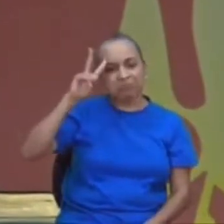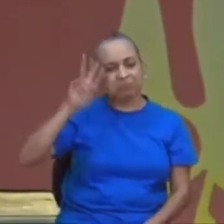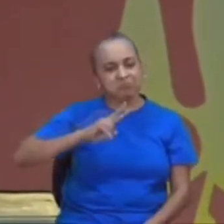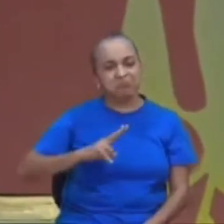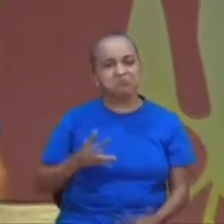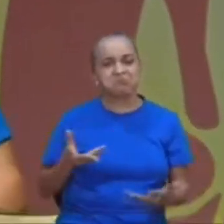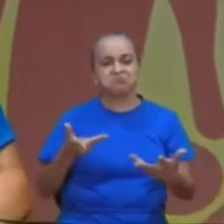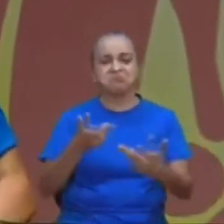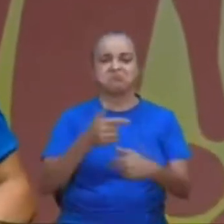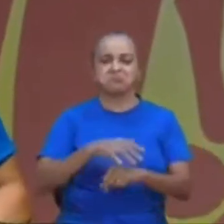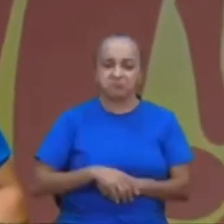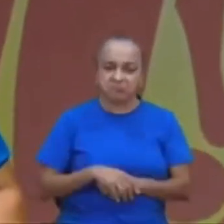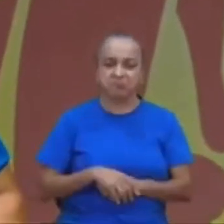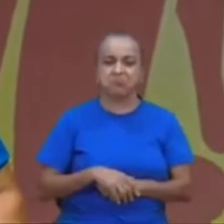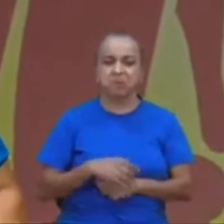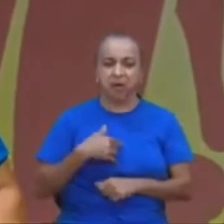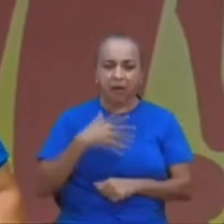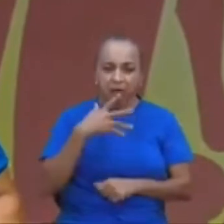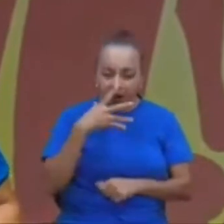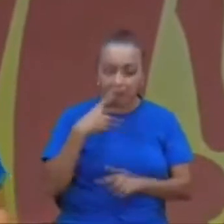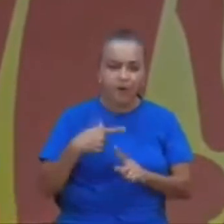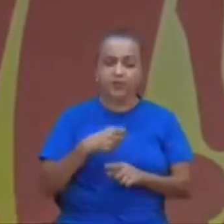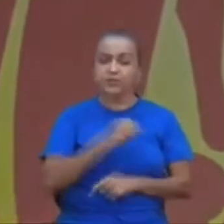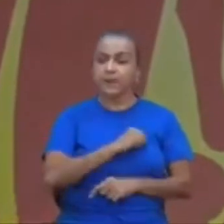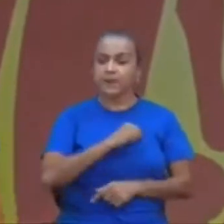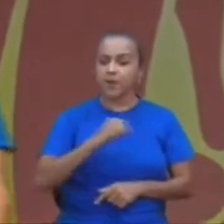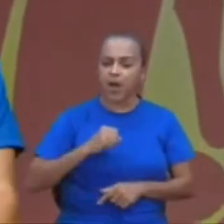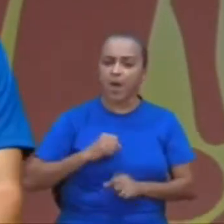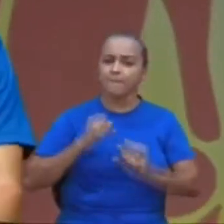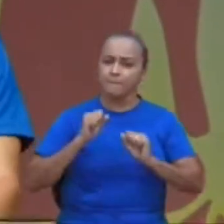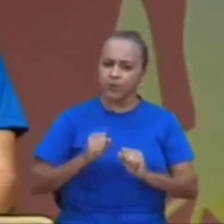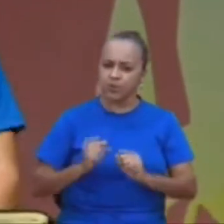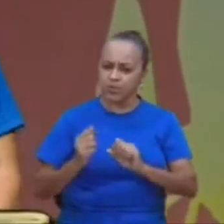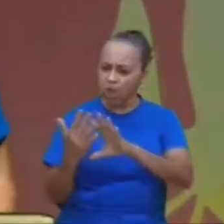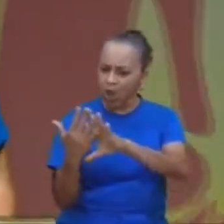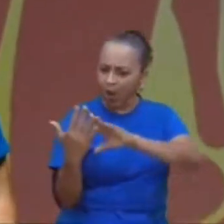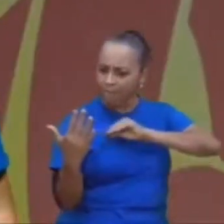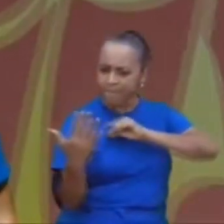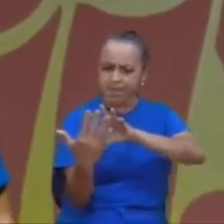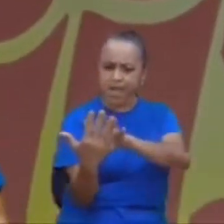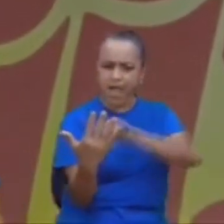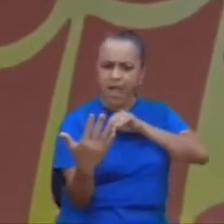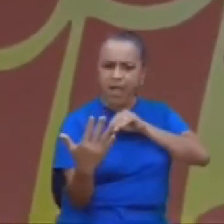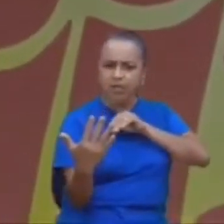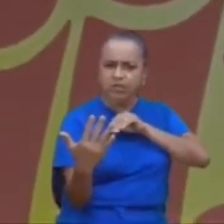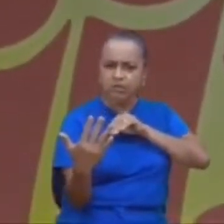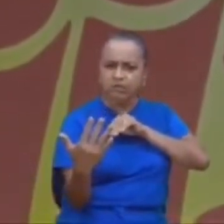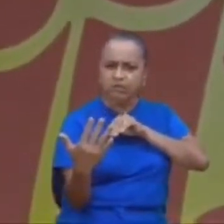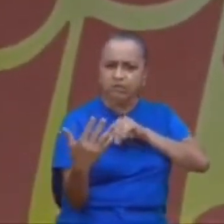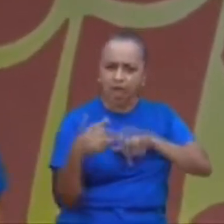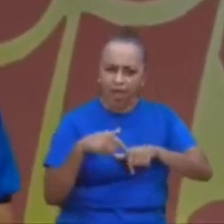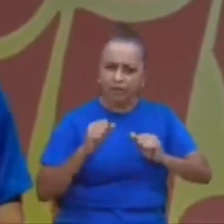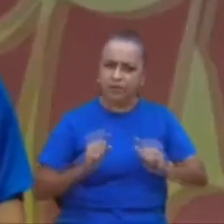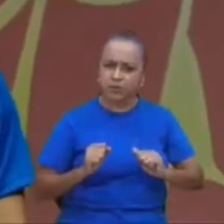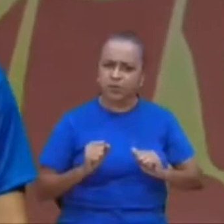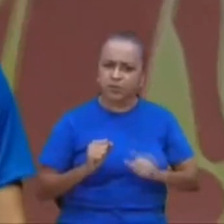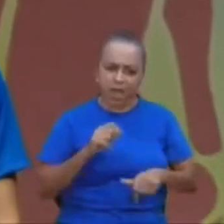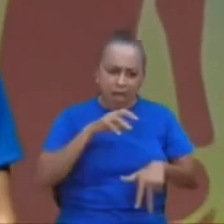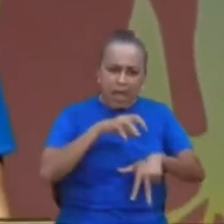que ele poderia ter, se, corrompido, como os outros, se ele quisesse, ele poderia ter sido, rei de Israel,